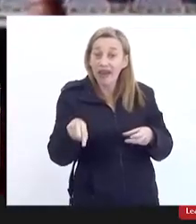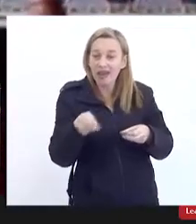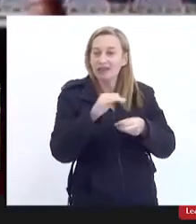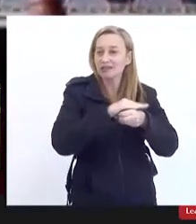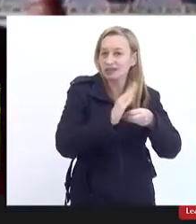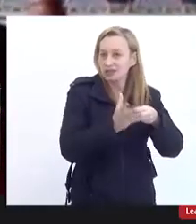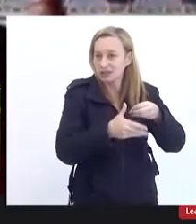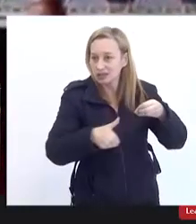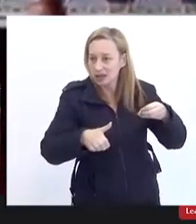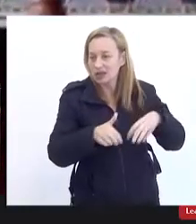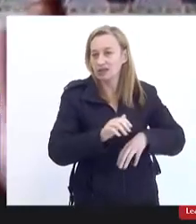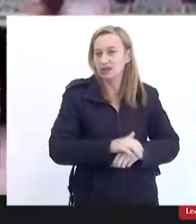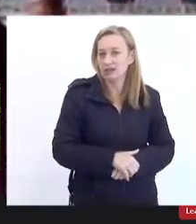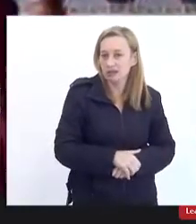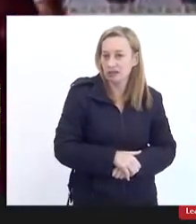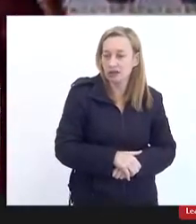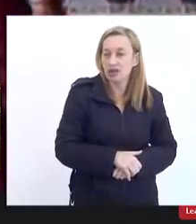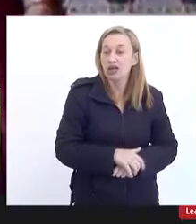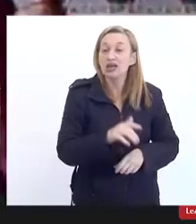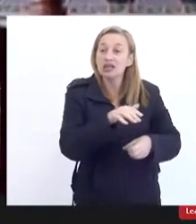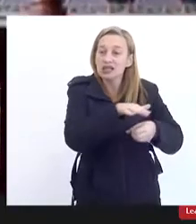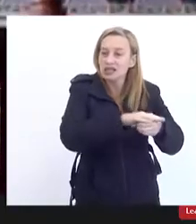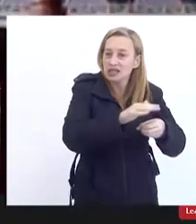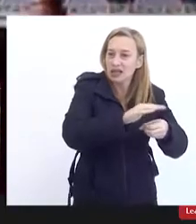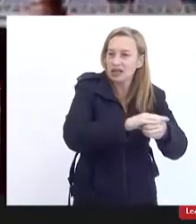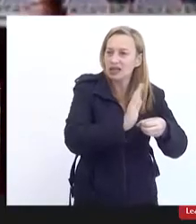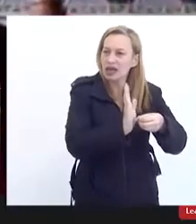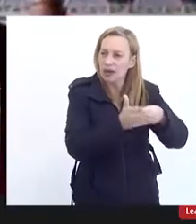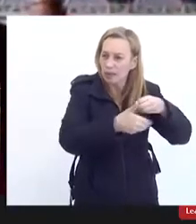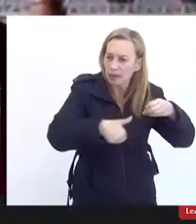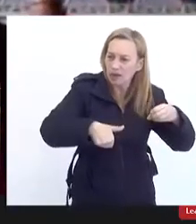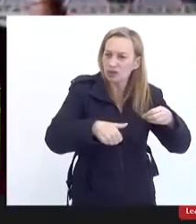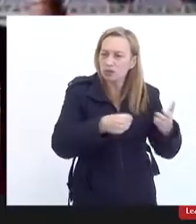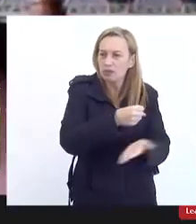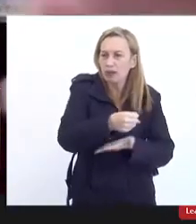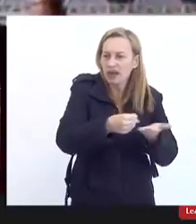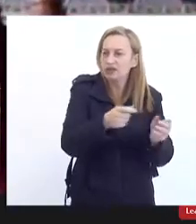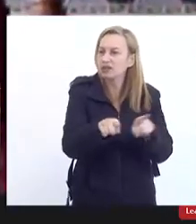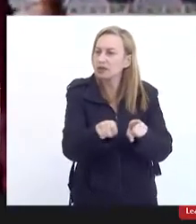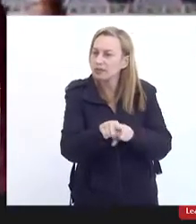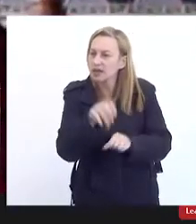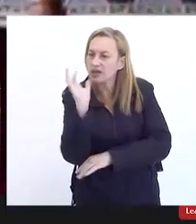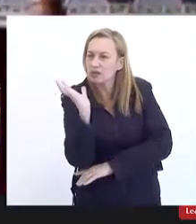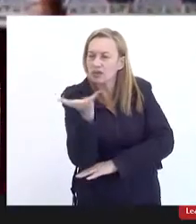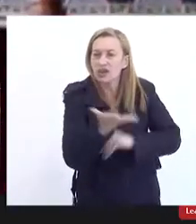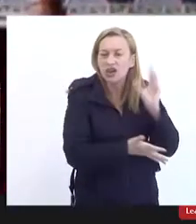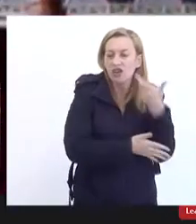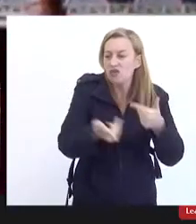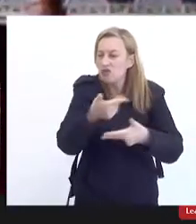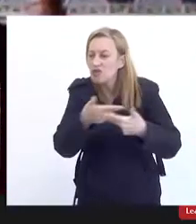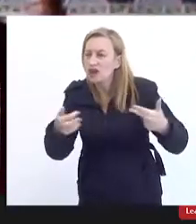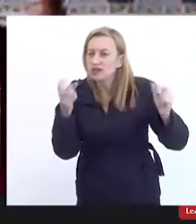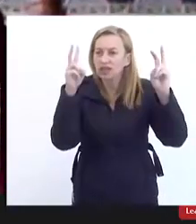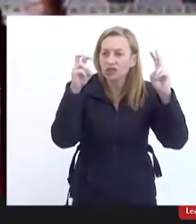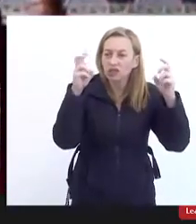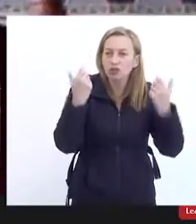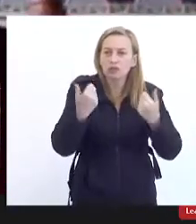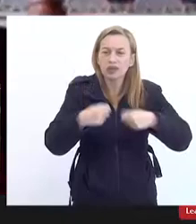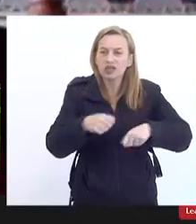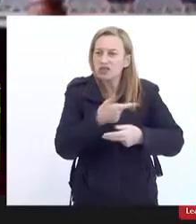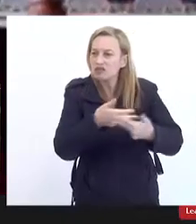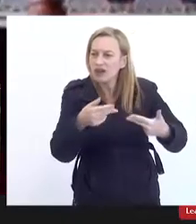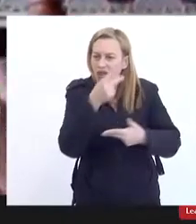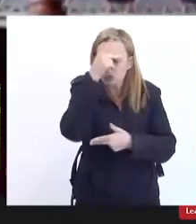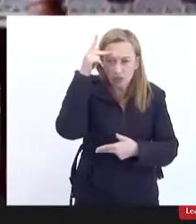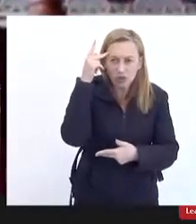vale ressaltar aqui saneamento básico e saneamento ambiental são muitas frentes a gente precisa de muitos braços